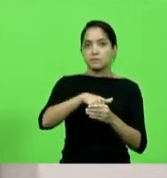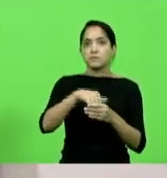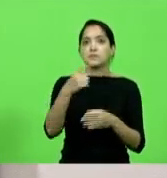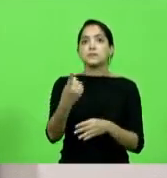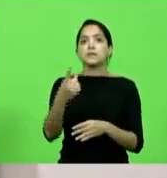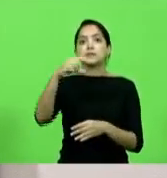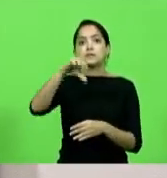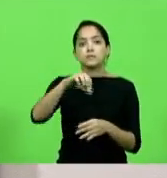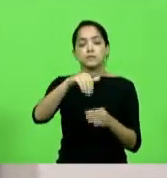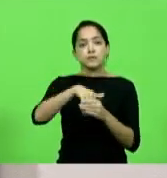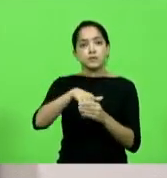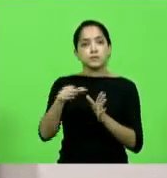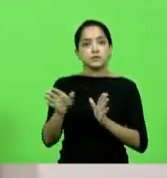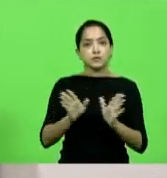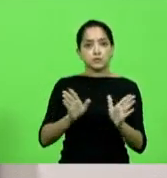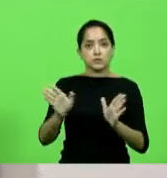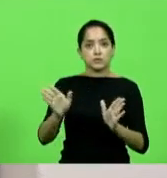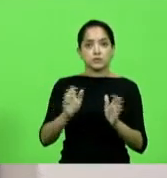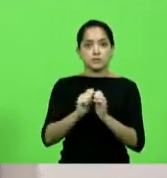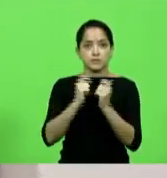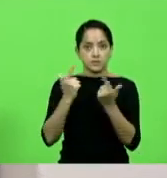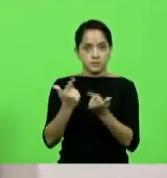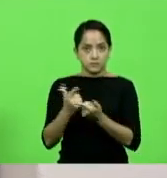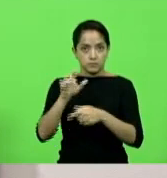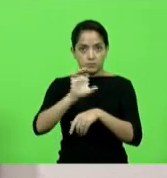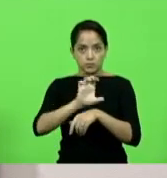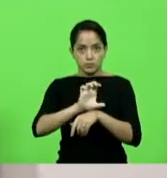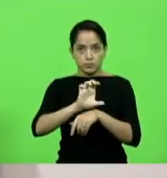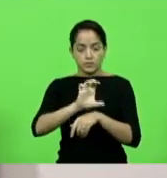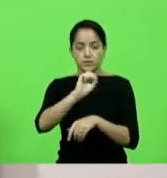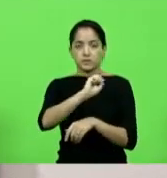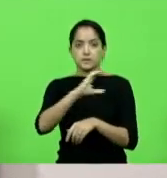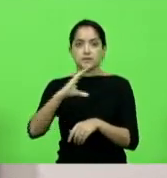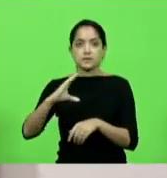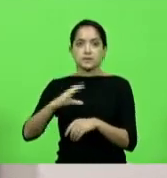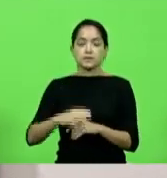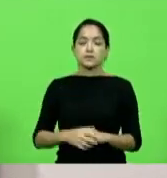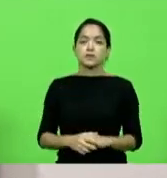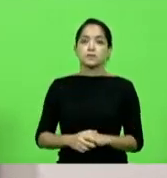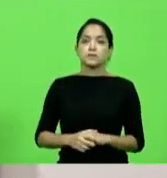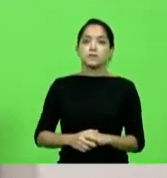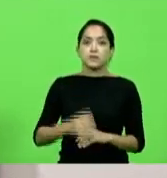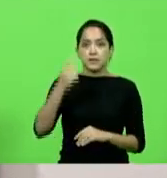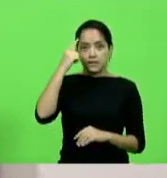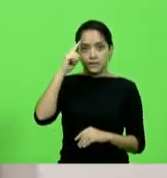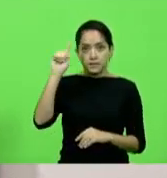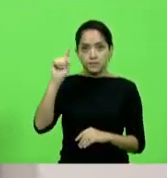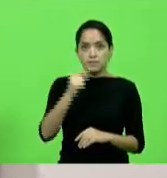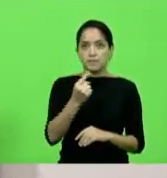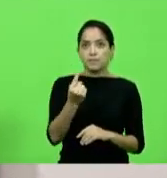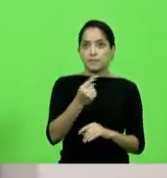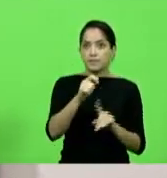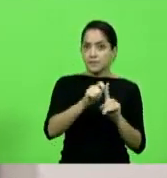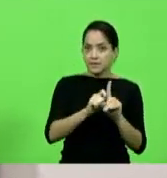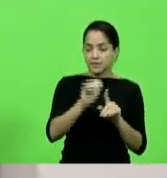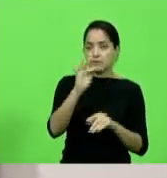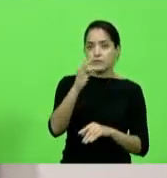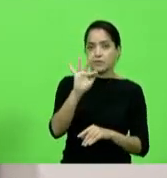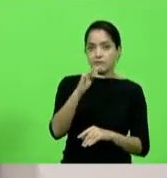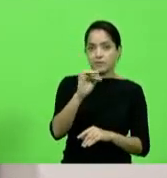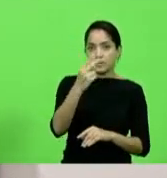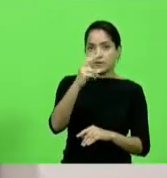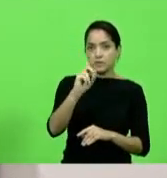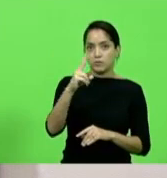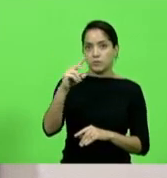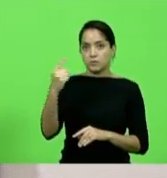da 19ª legislatura da Assembleia Legislativa do Estado de Santa Catarina, realizada no dia 1º de fevereiro de